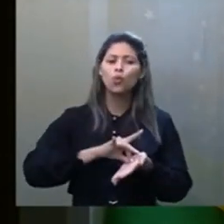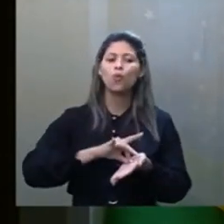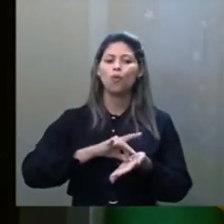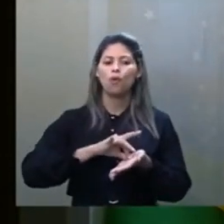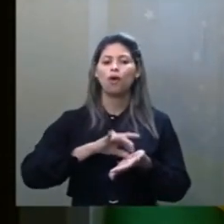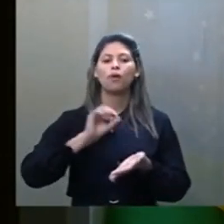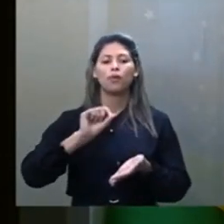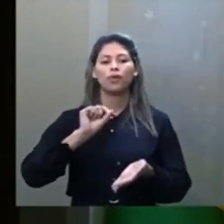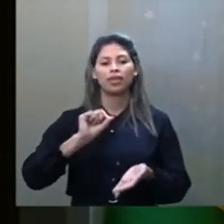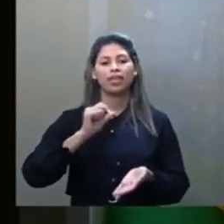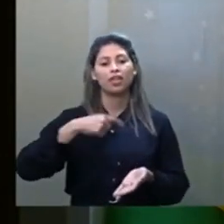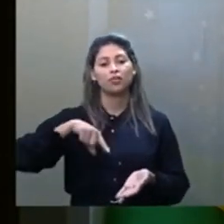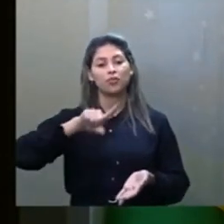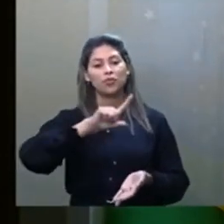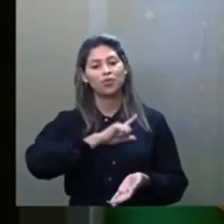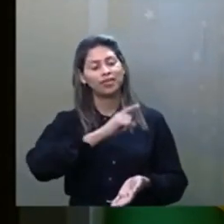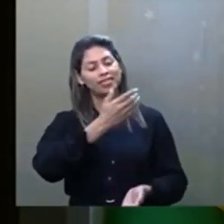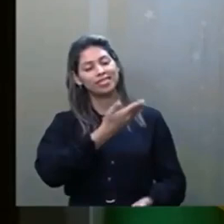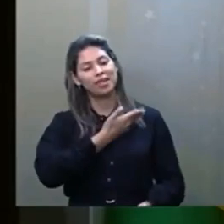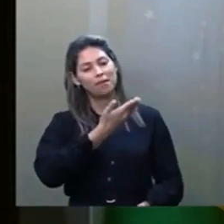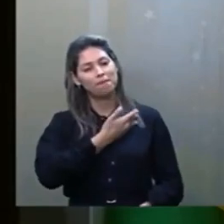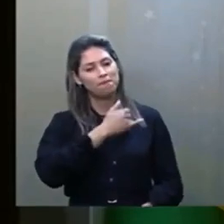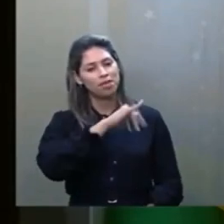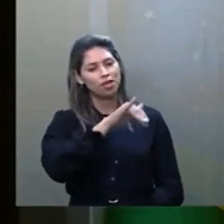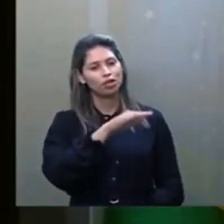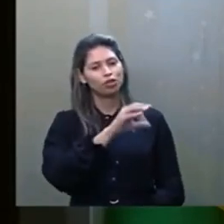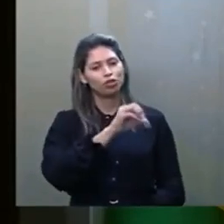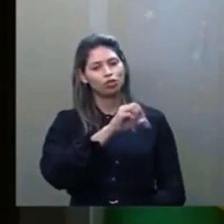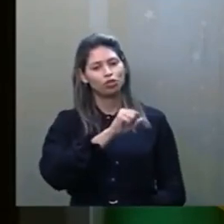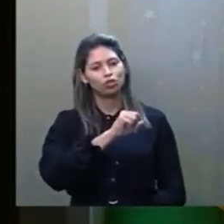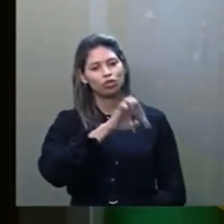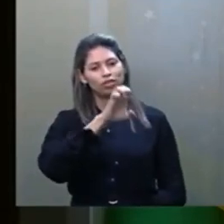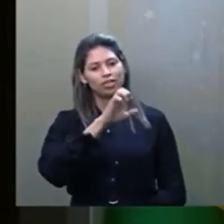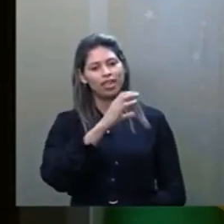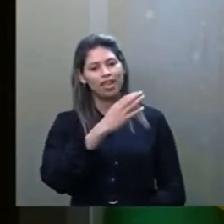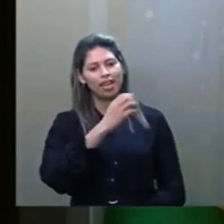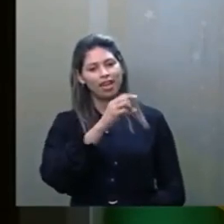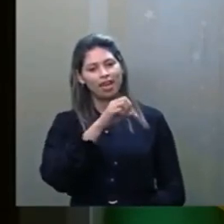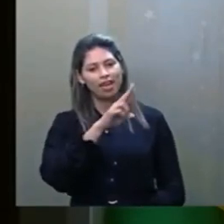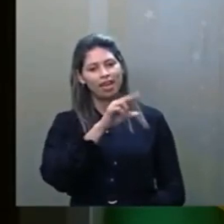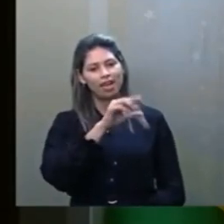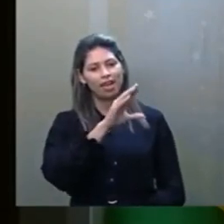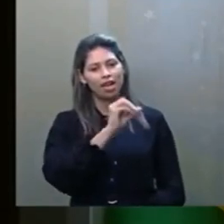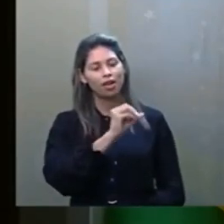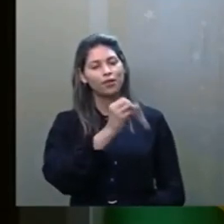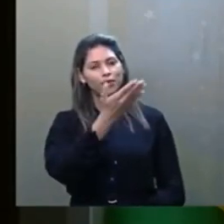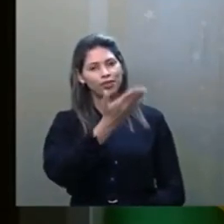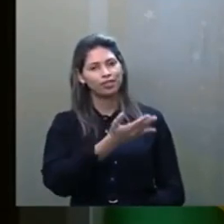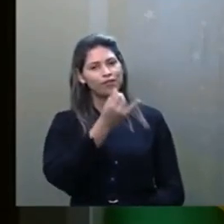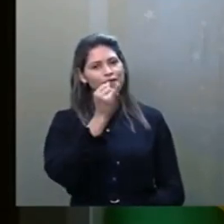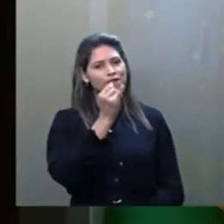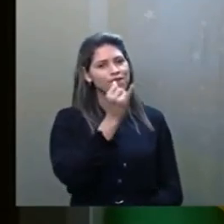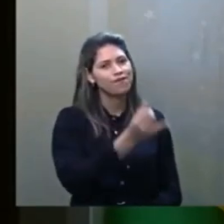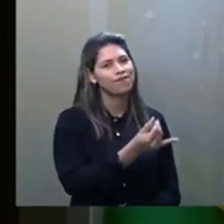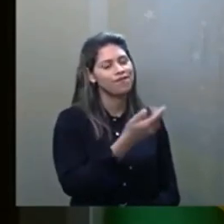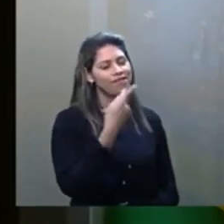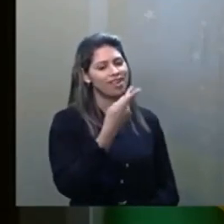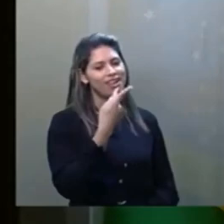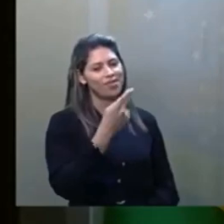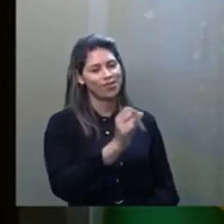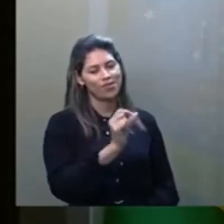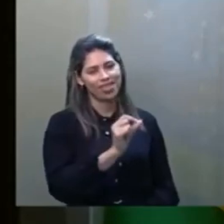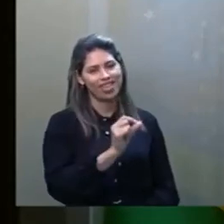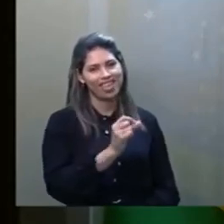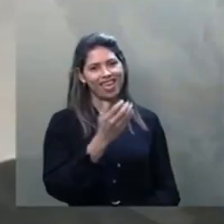querido José Carlos de Luca contou. Da criancinha que ele espera. E ela disse, seu Chico, queria lhe dar um